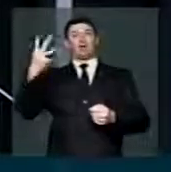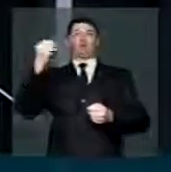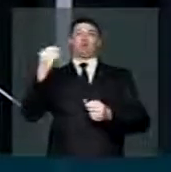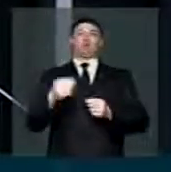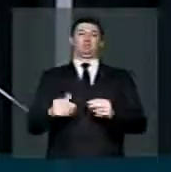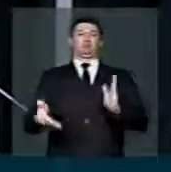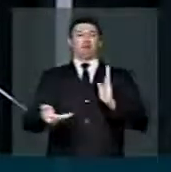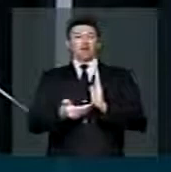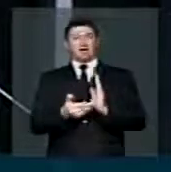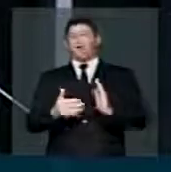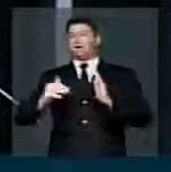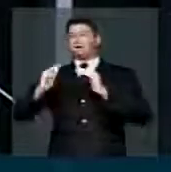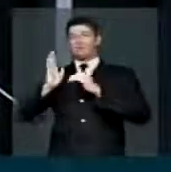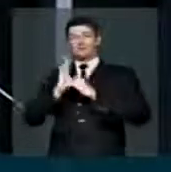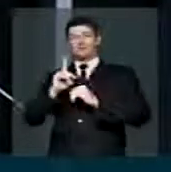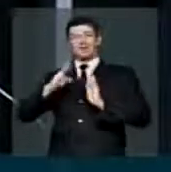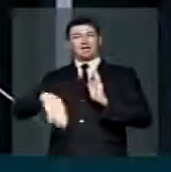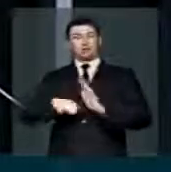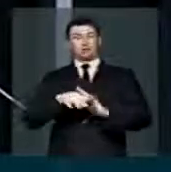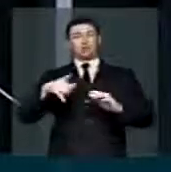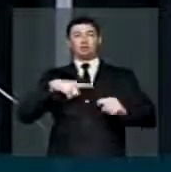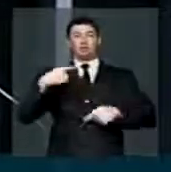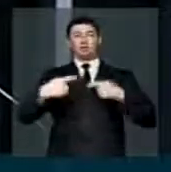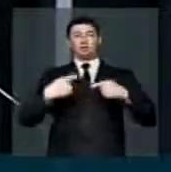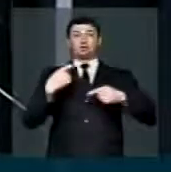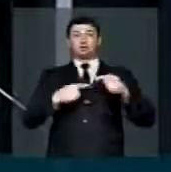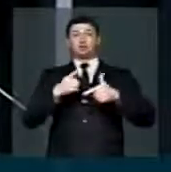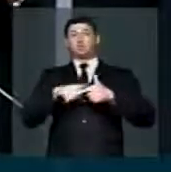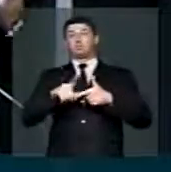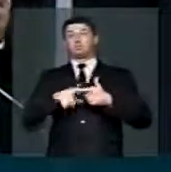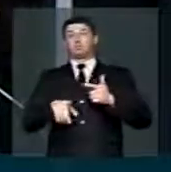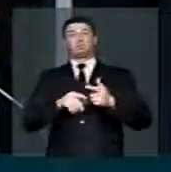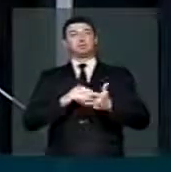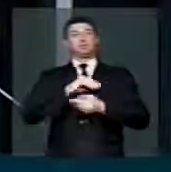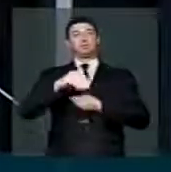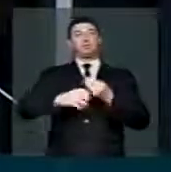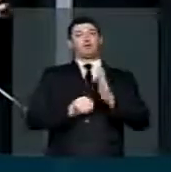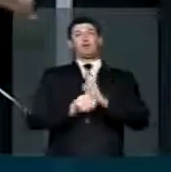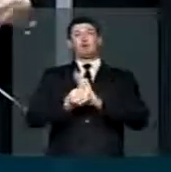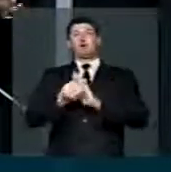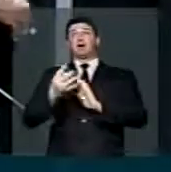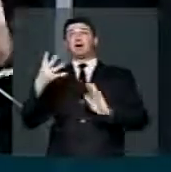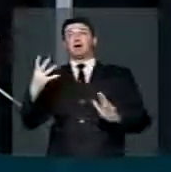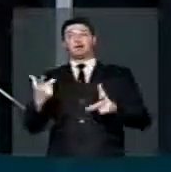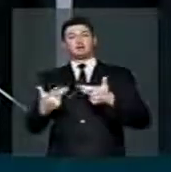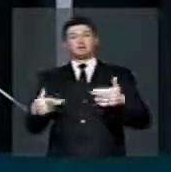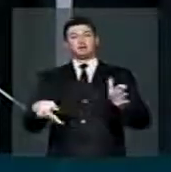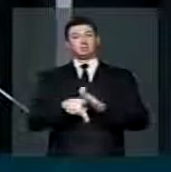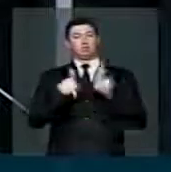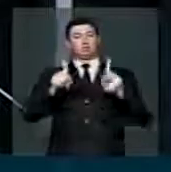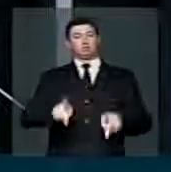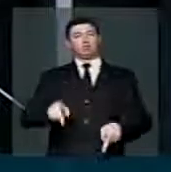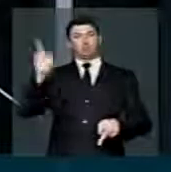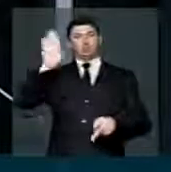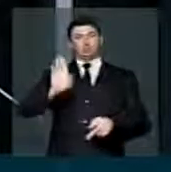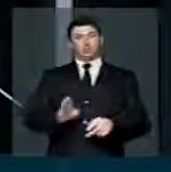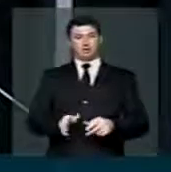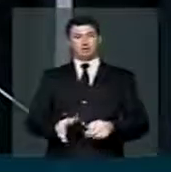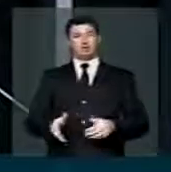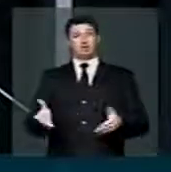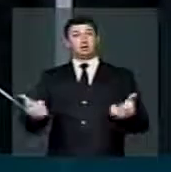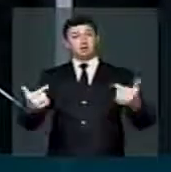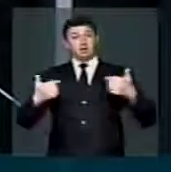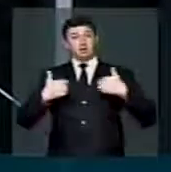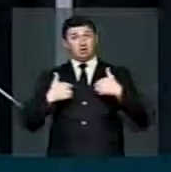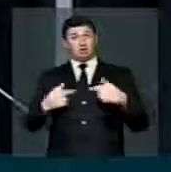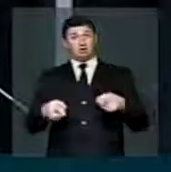a Câmara Federal como o Senado, estão discutindo o problema que envolve uma grande parte da população brasileira. E eu